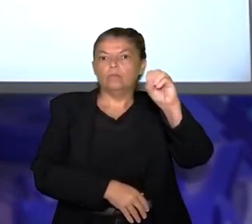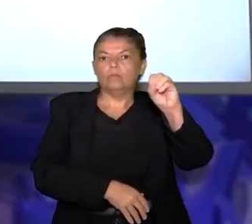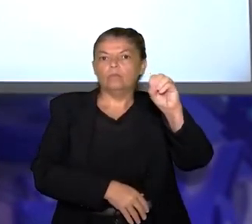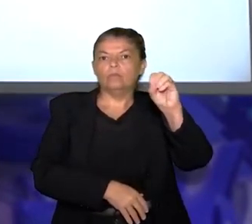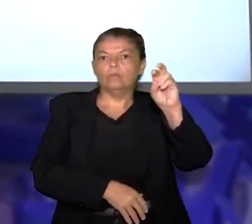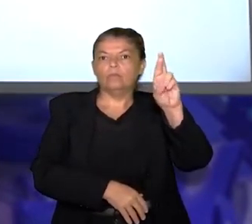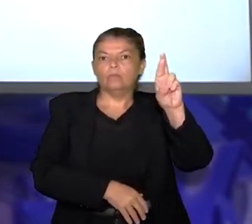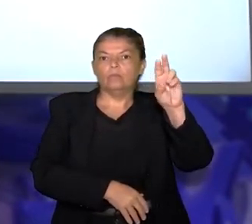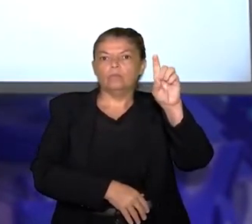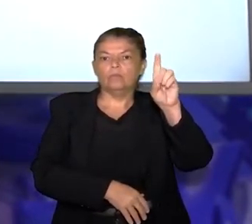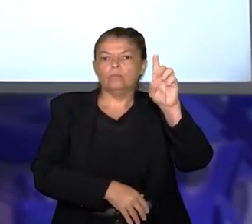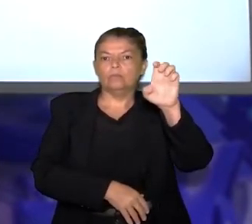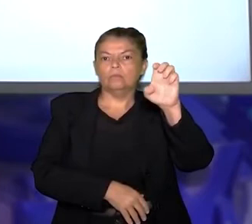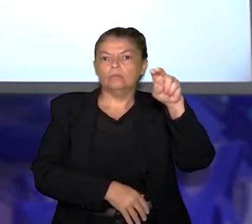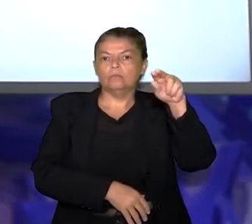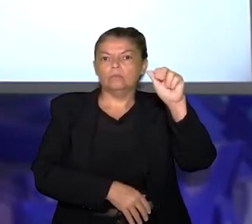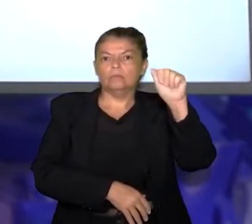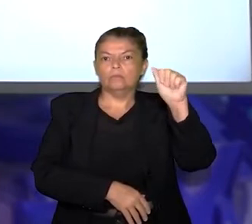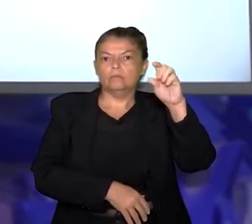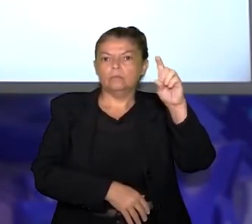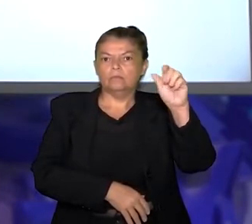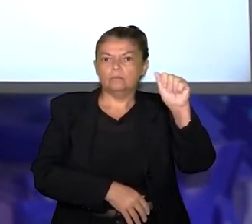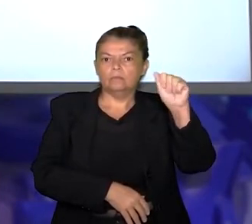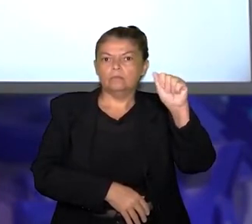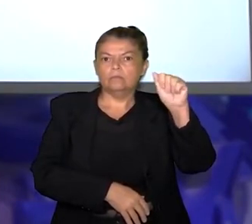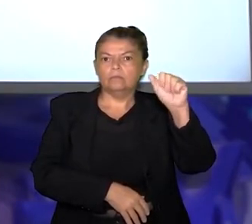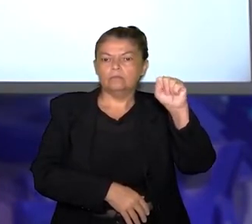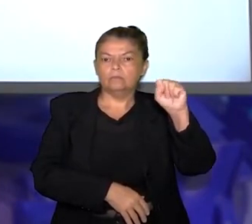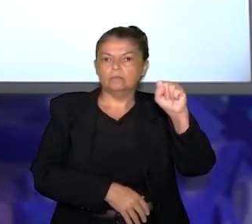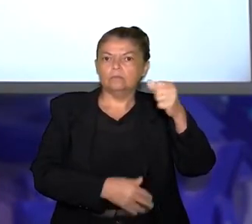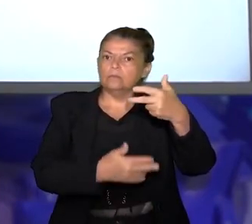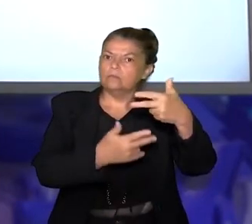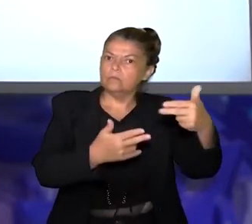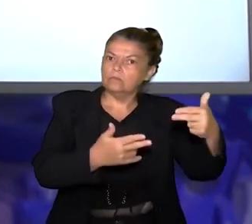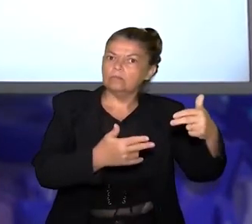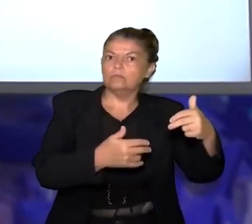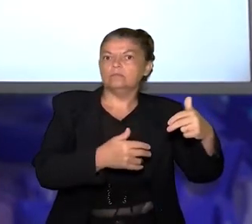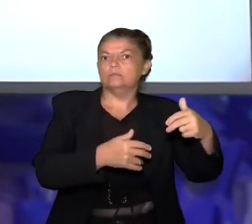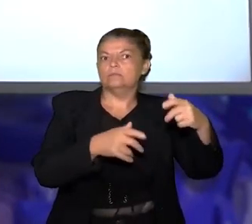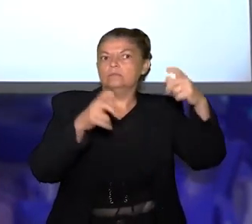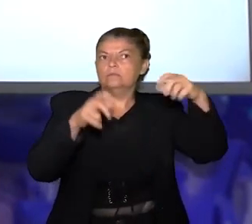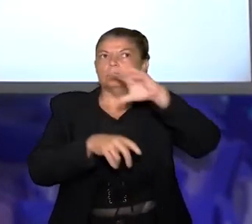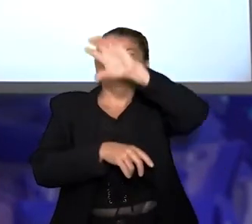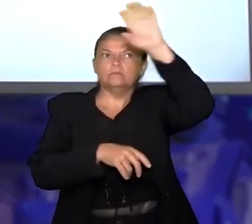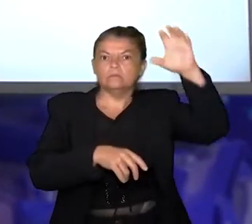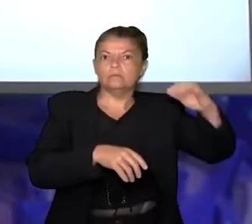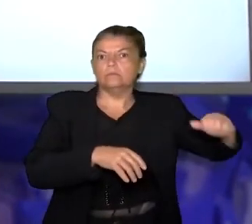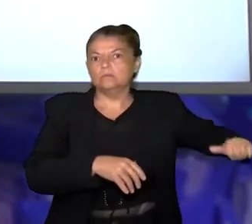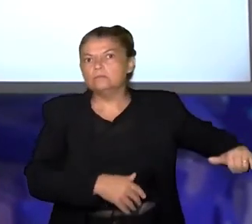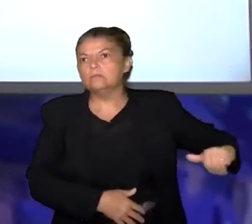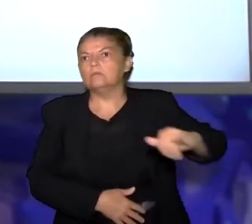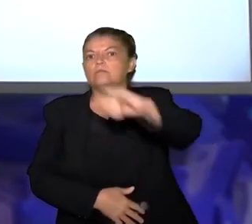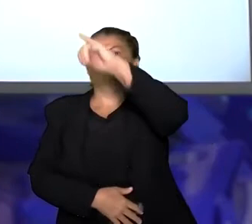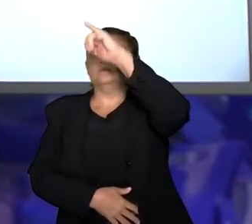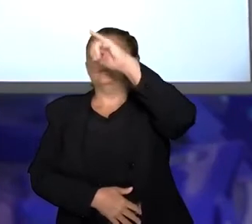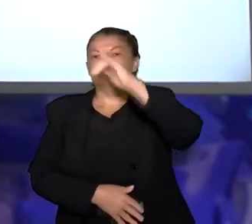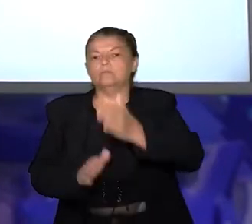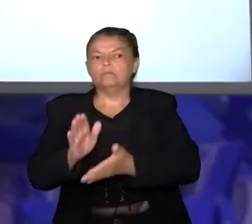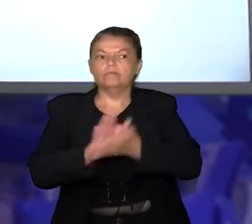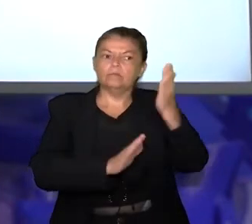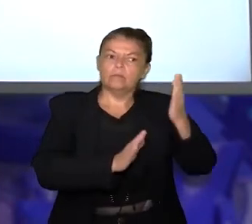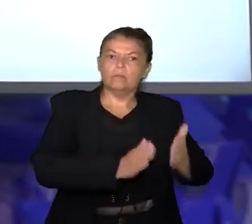de navegação e aviação comercial, a orientação, a legenda,